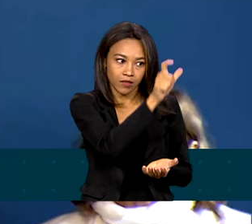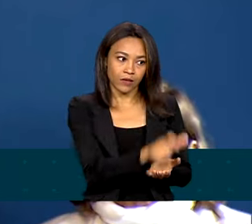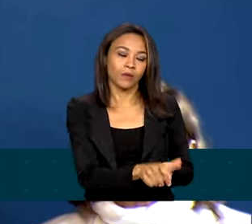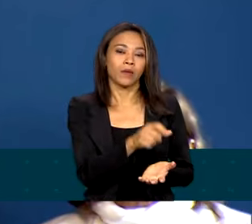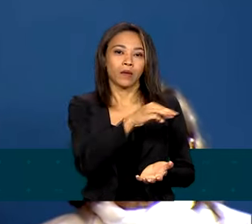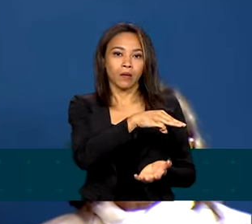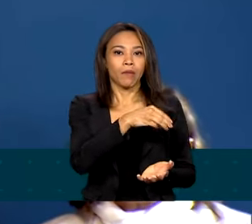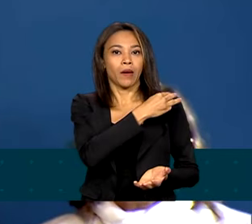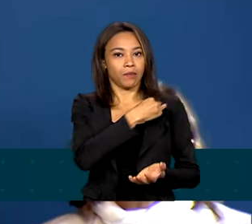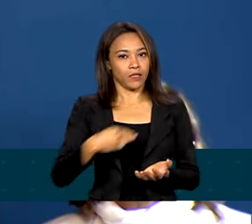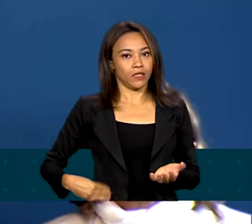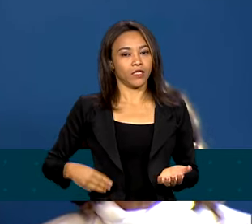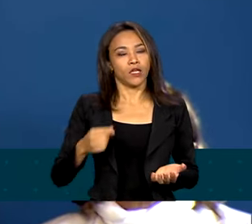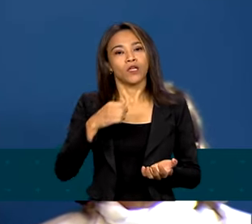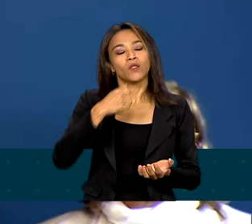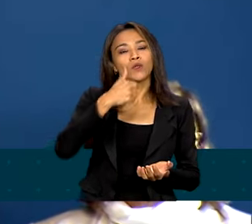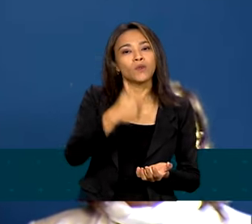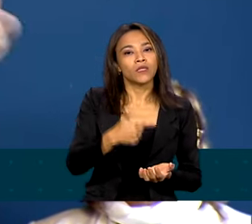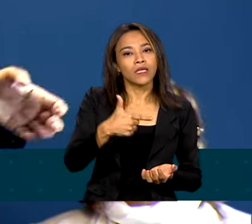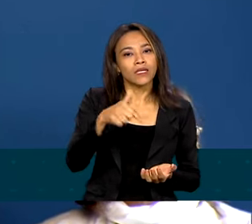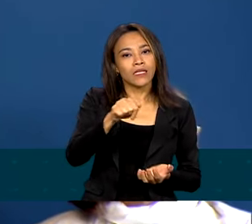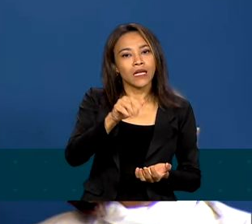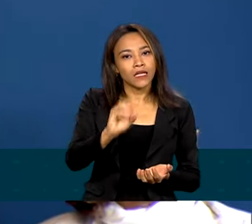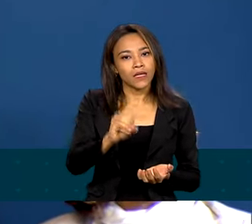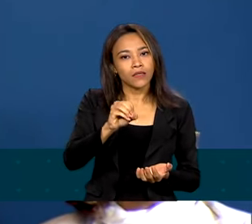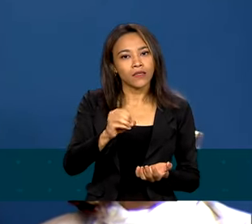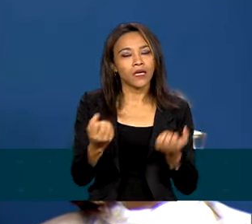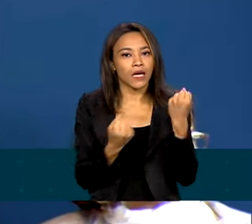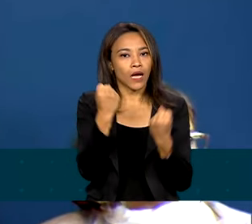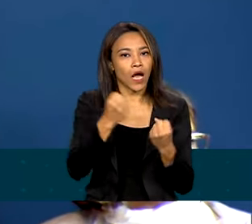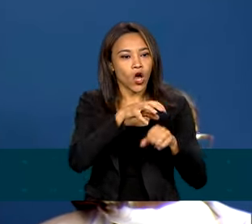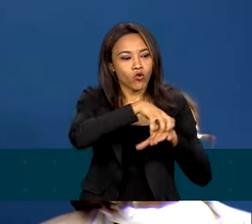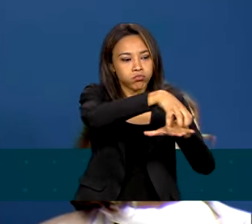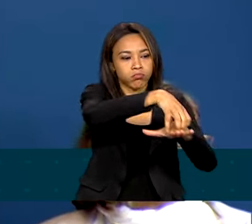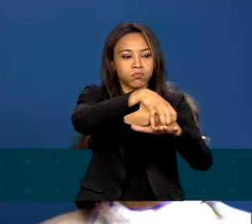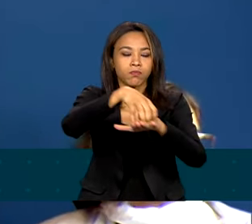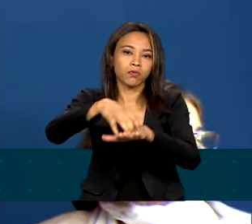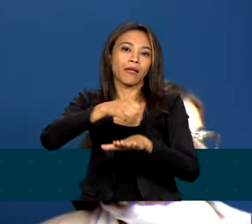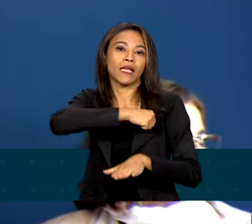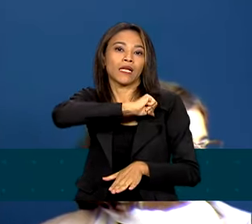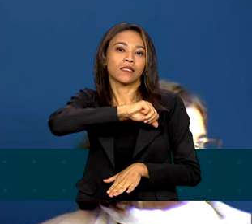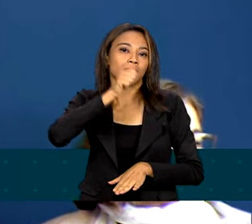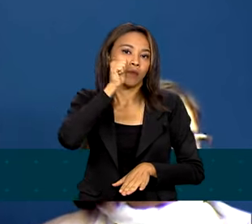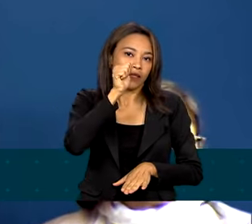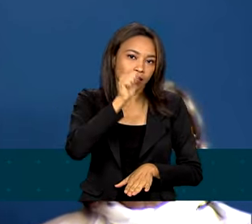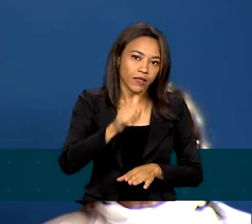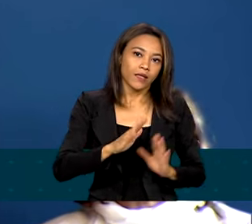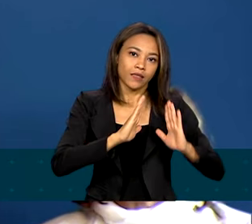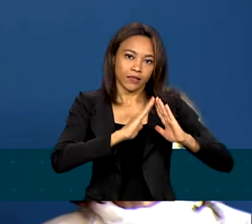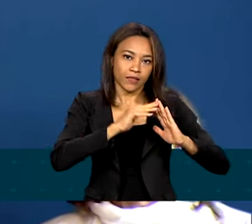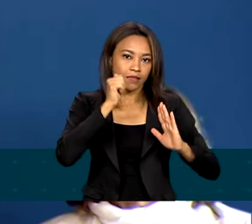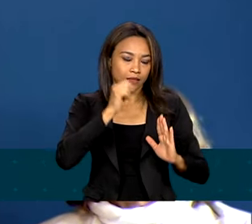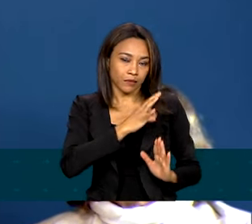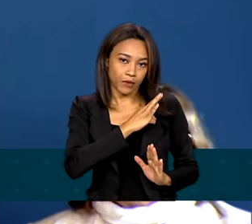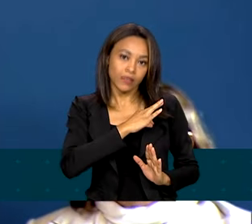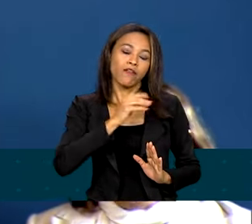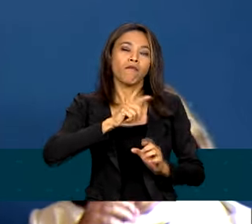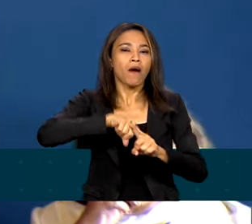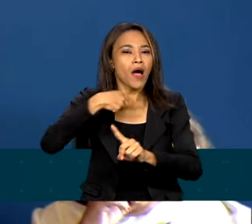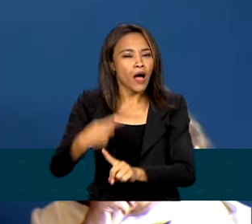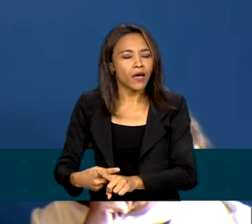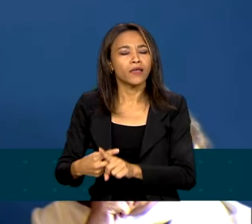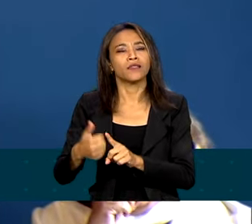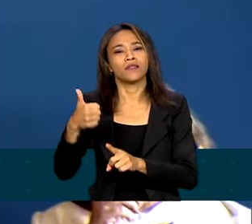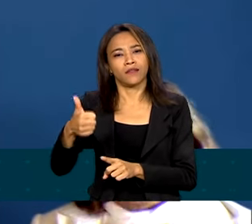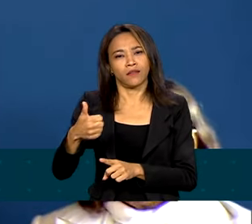270 viaturas para patrulhas, delegacias da mulher. Vamos comprar mais 230, porque as guardas